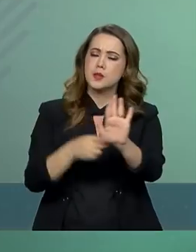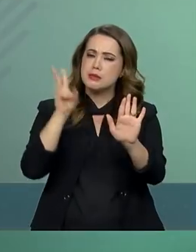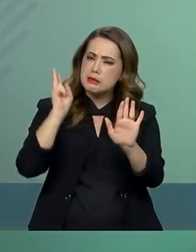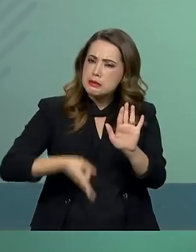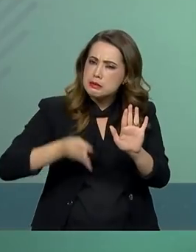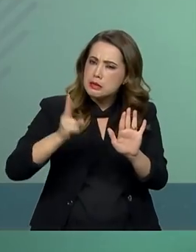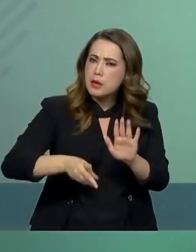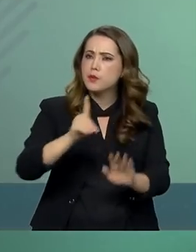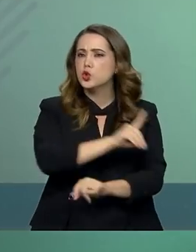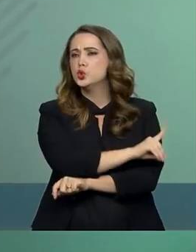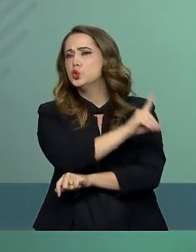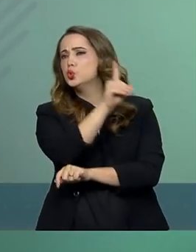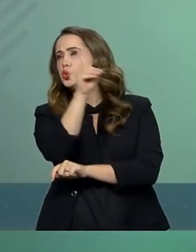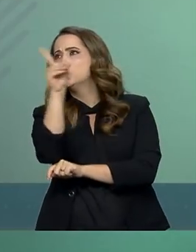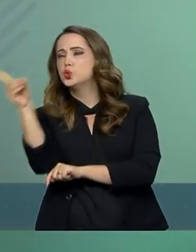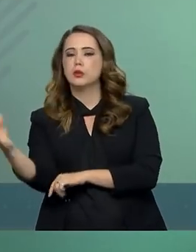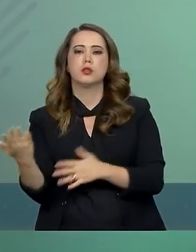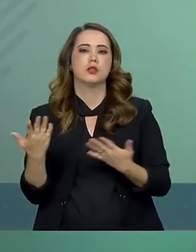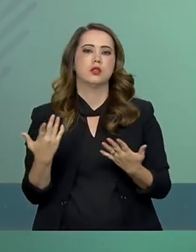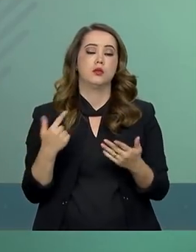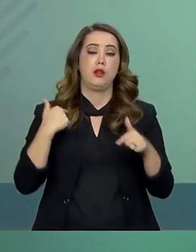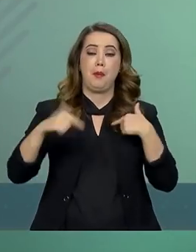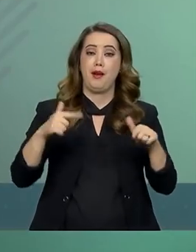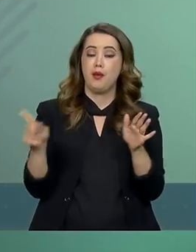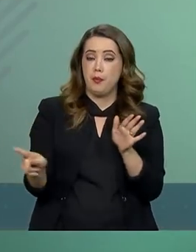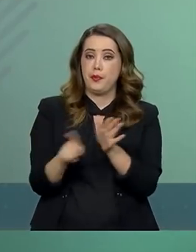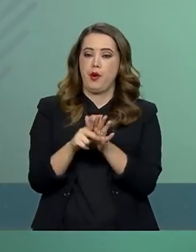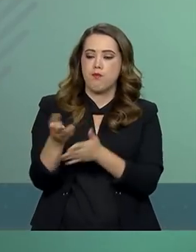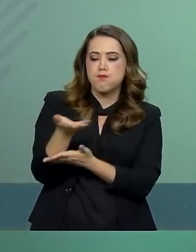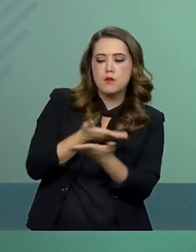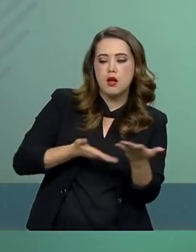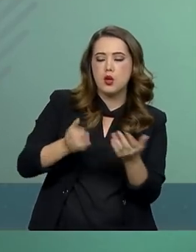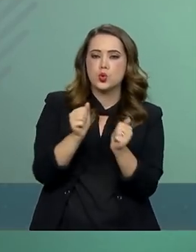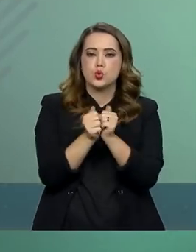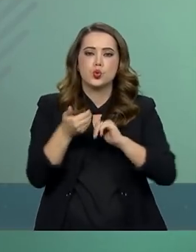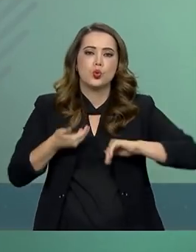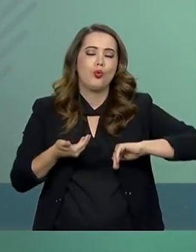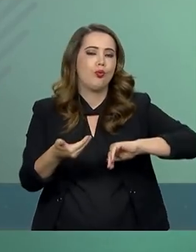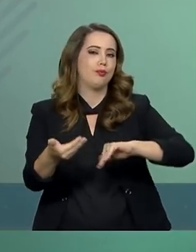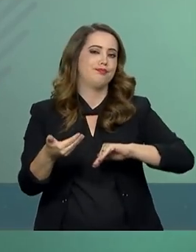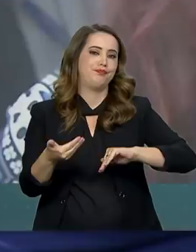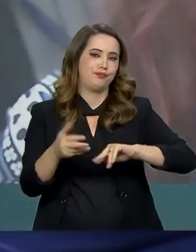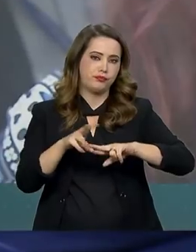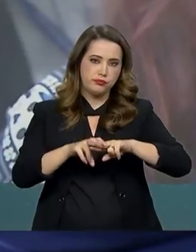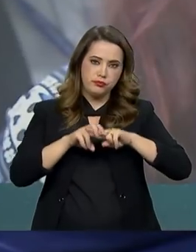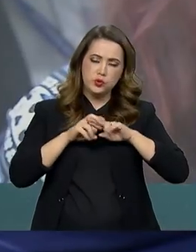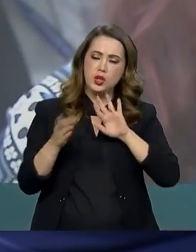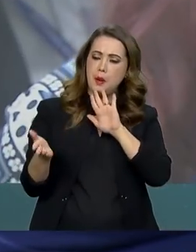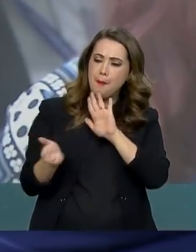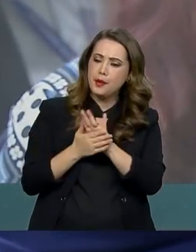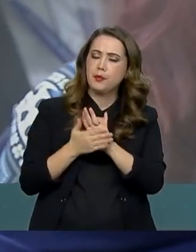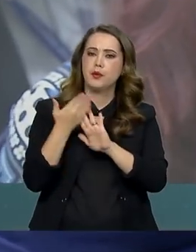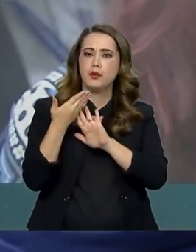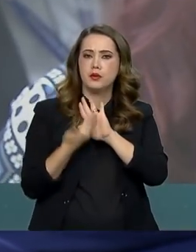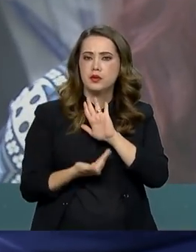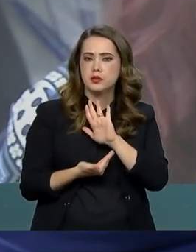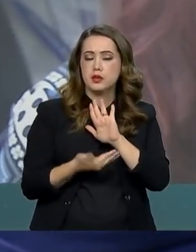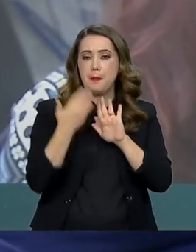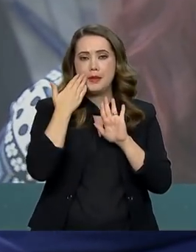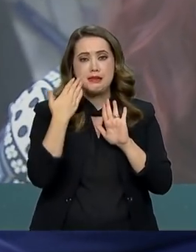por meio das ações diretas dele com a interlocução com o Congresso, por meio das proposições